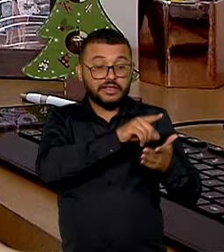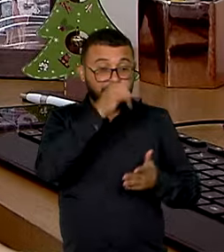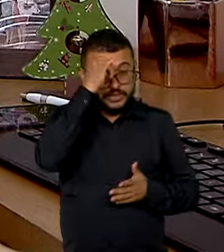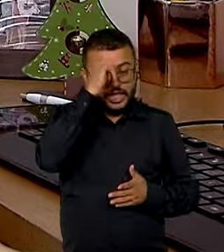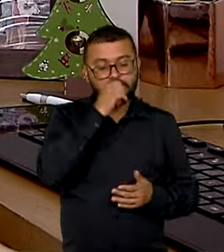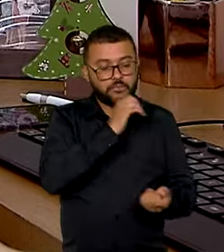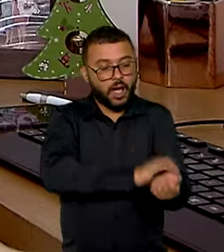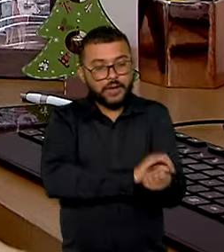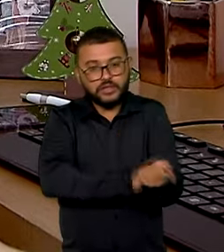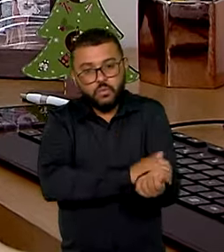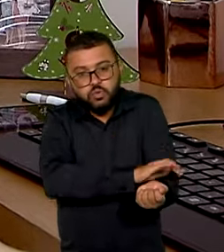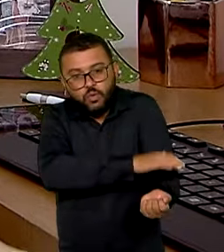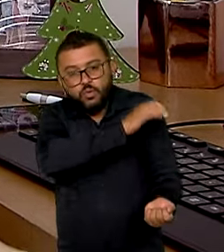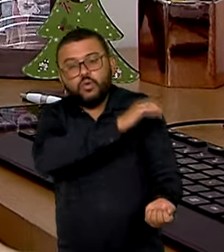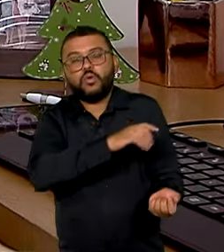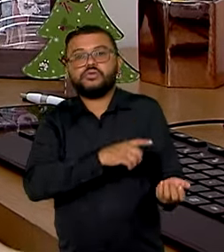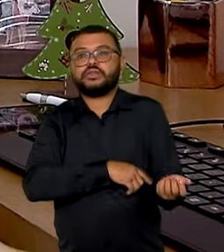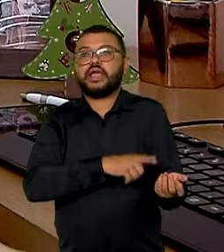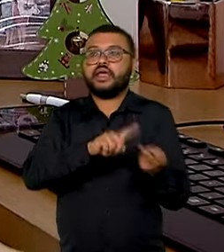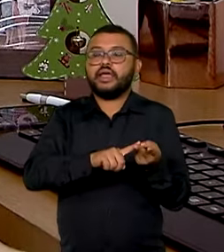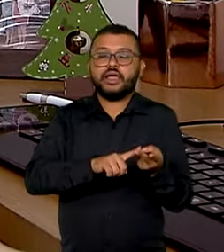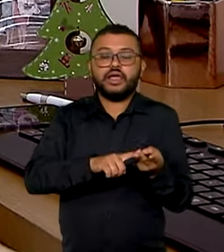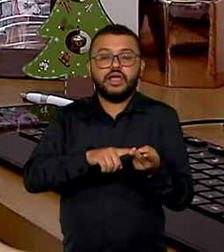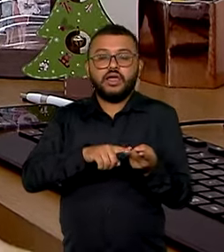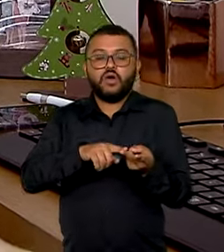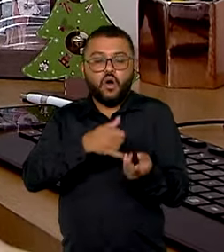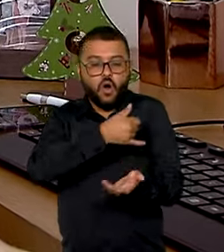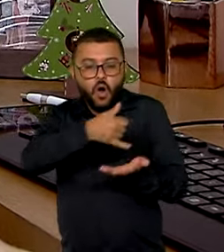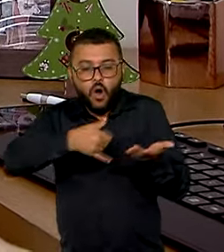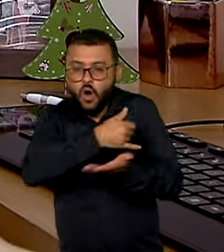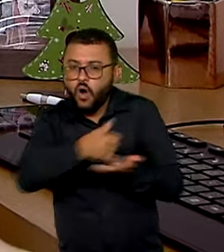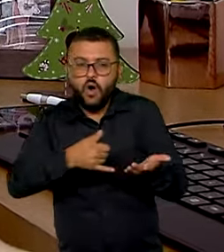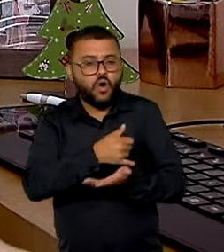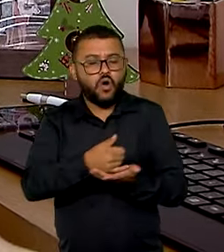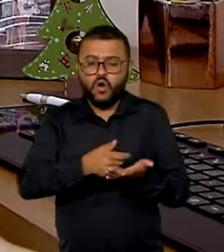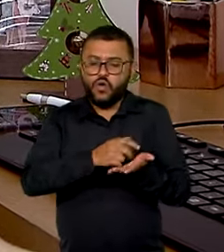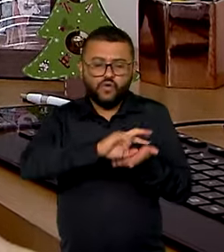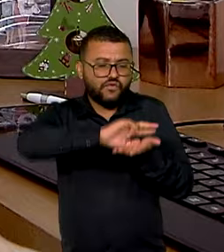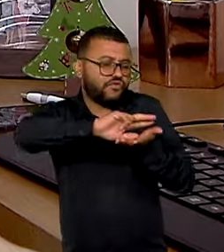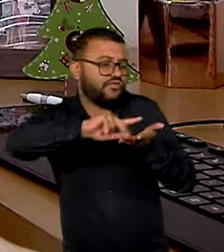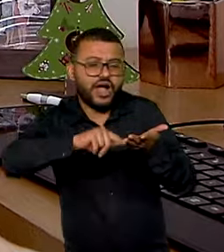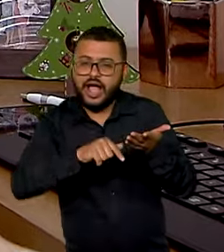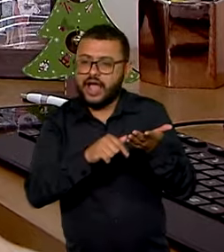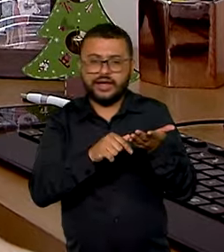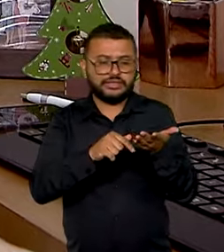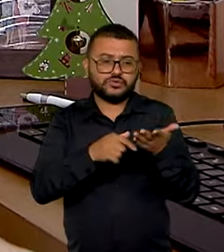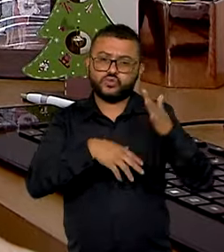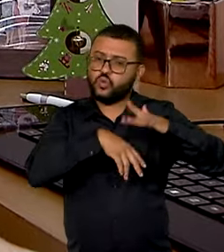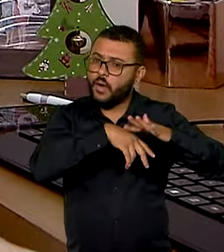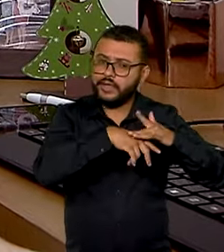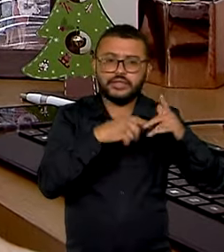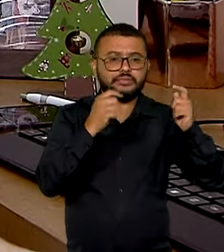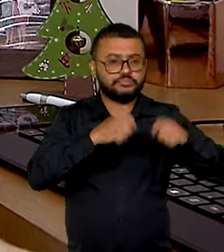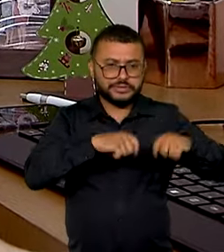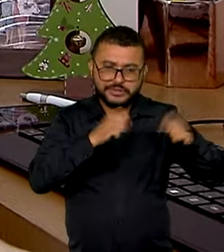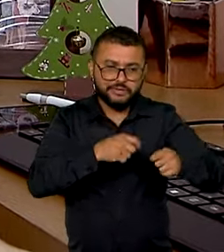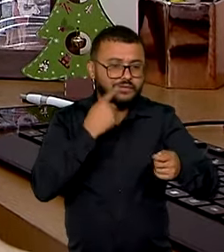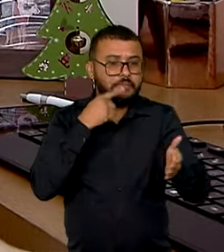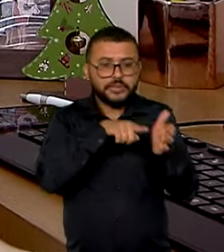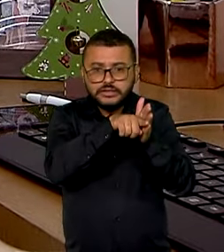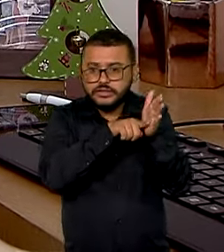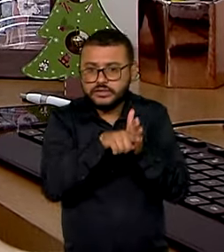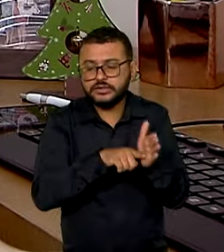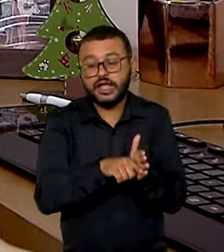aumento da pressão, de uma alteração nos níveis de glicose, colesterol, triglicerídeo. É onde são realizadas